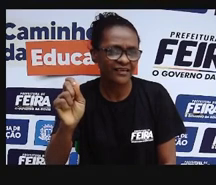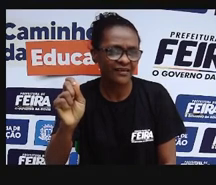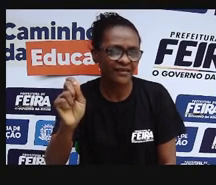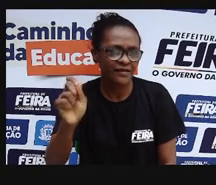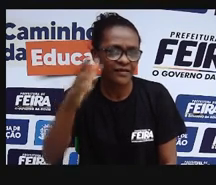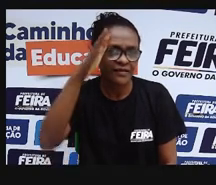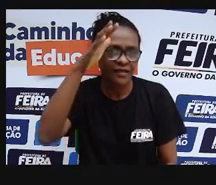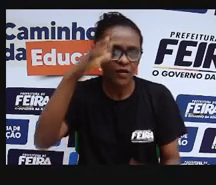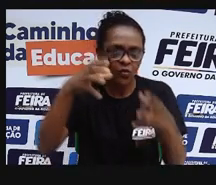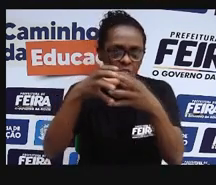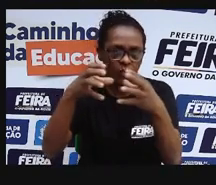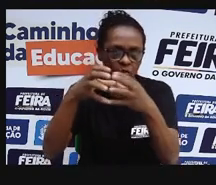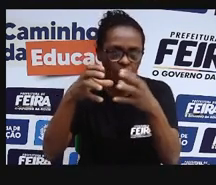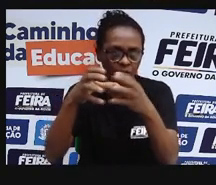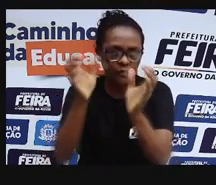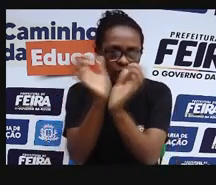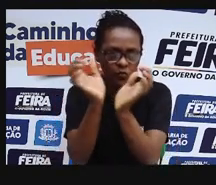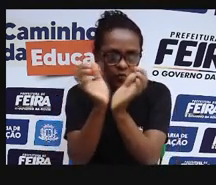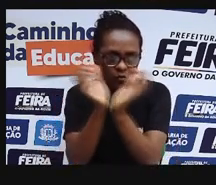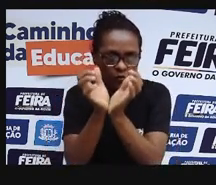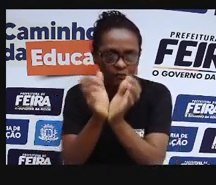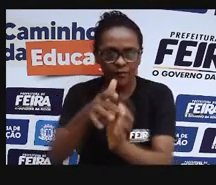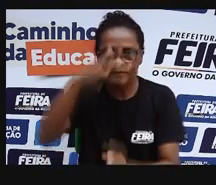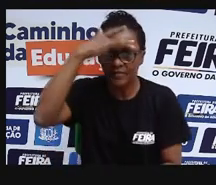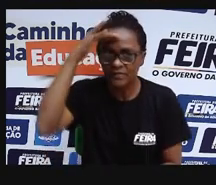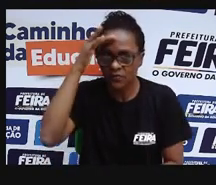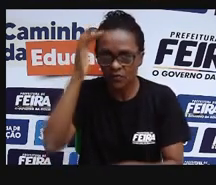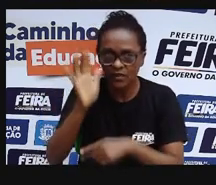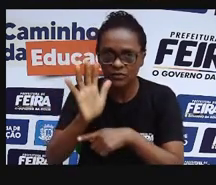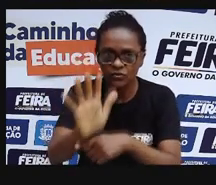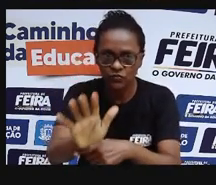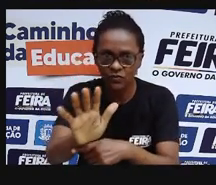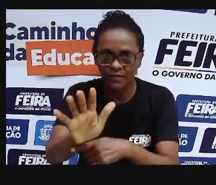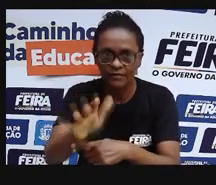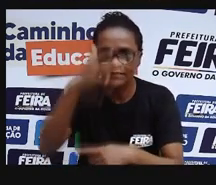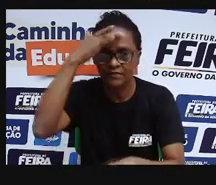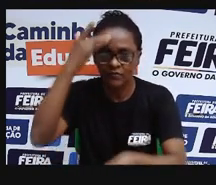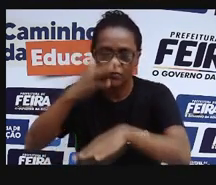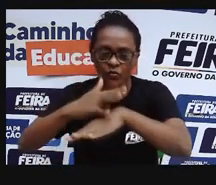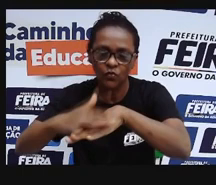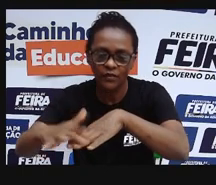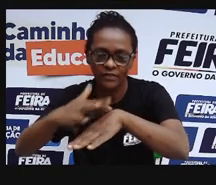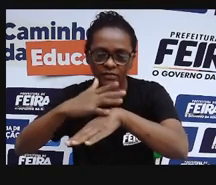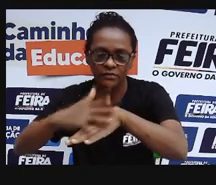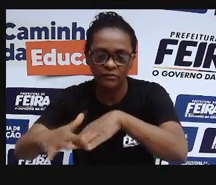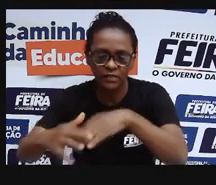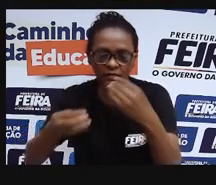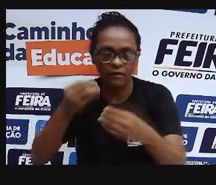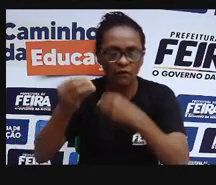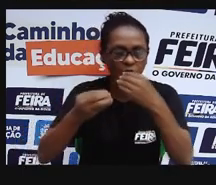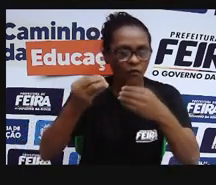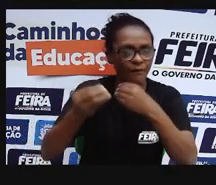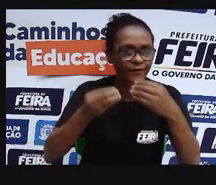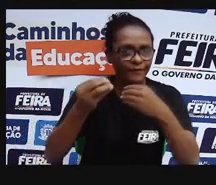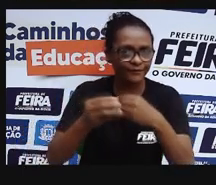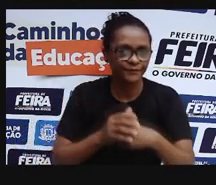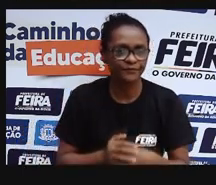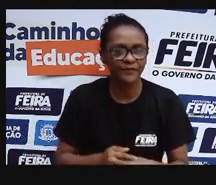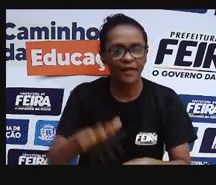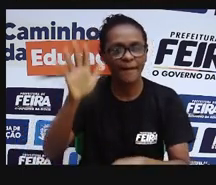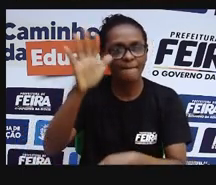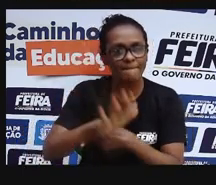trouxe essa informação. O SUS é o nosso sistema único de saúde. E é ele quem vai defender